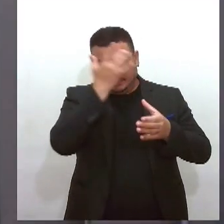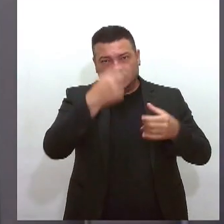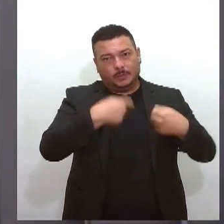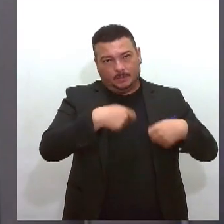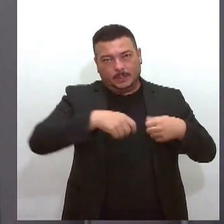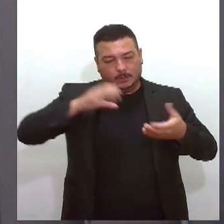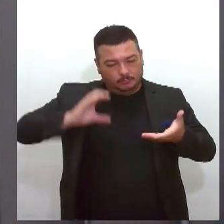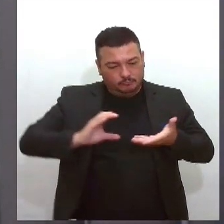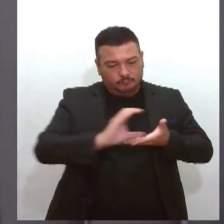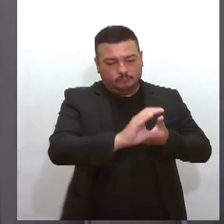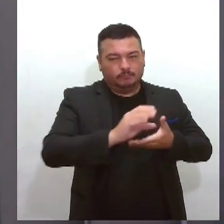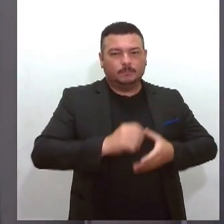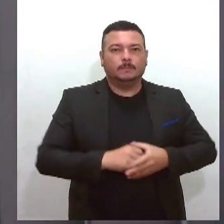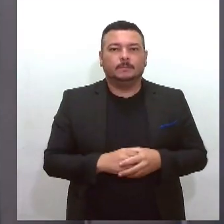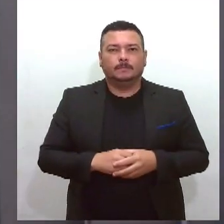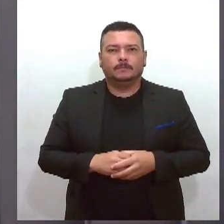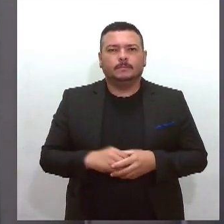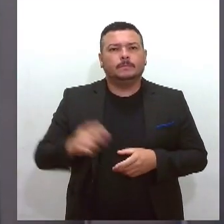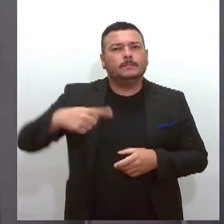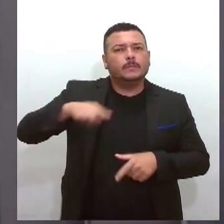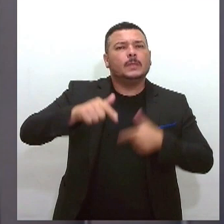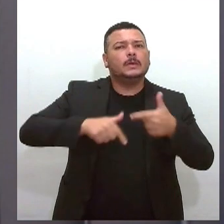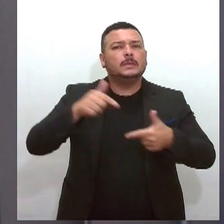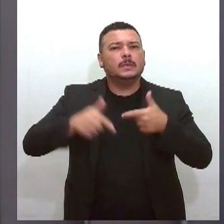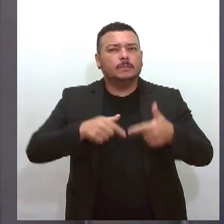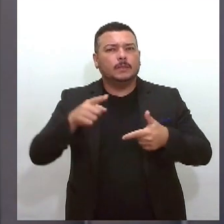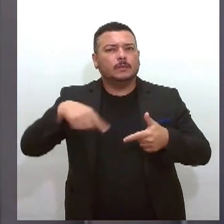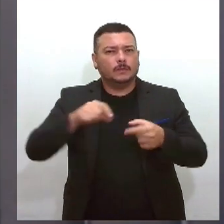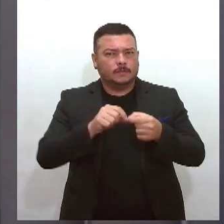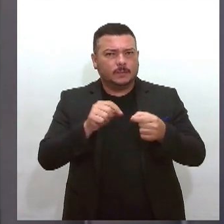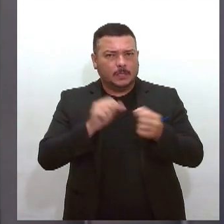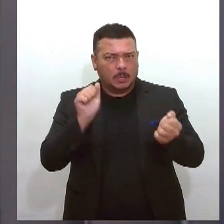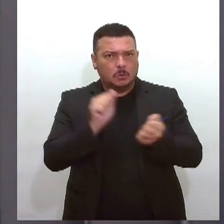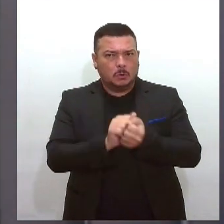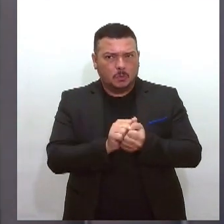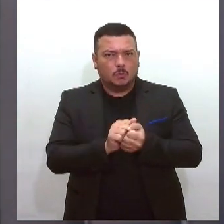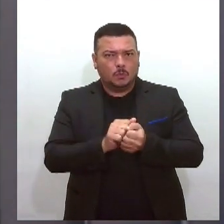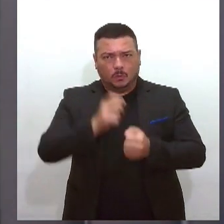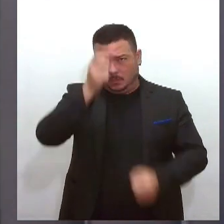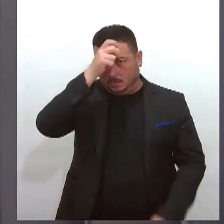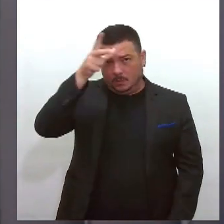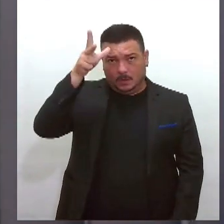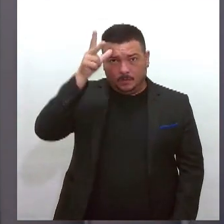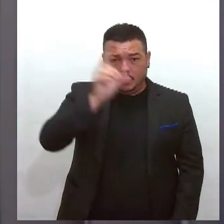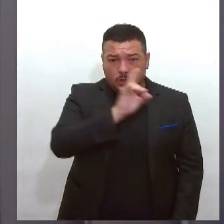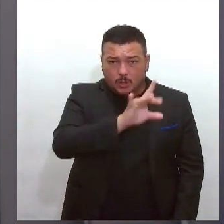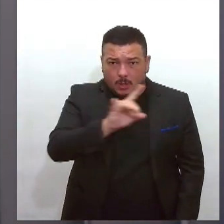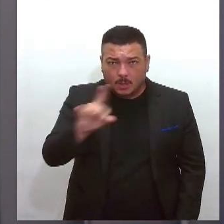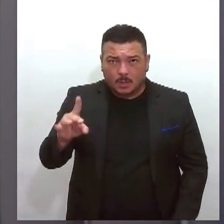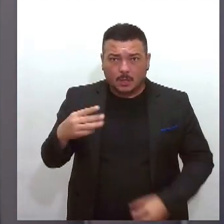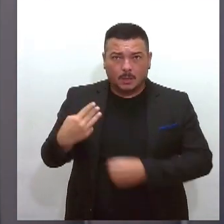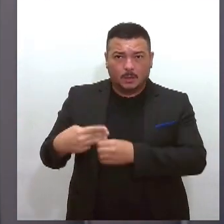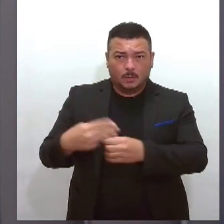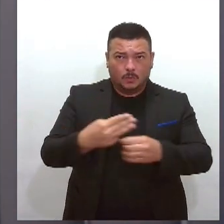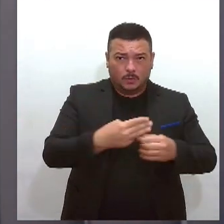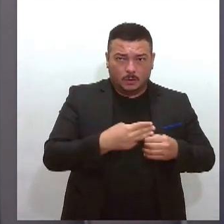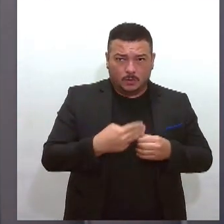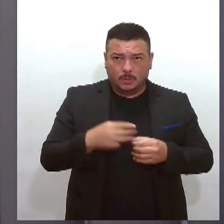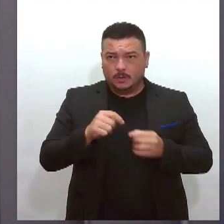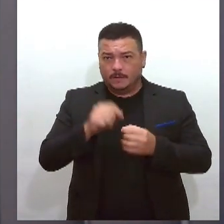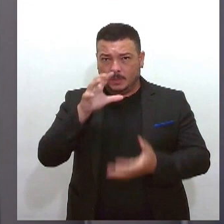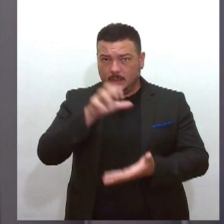esse trabalho que vocês estão realizando é um trabalho em conjunto também com a prefeitura de cada município desse, que é a prefeitura que está fazendo o cadastro. É isso, Camila?